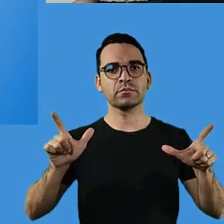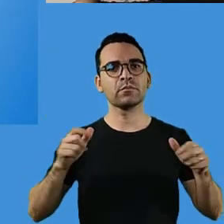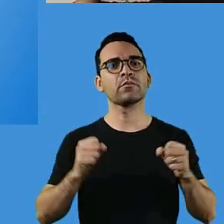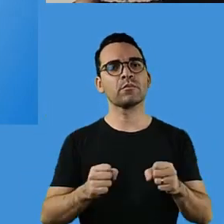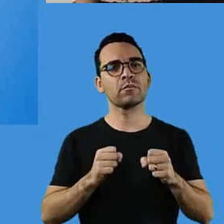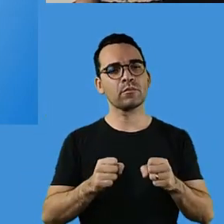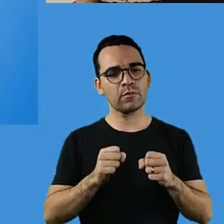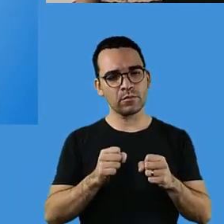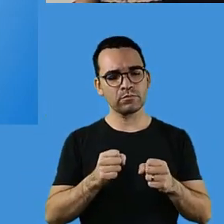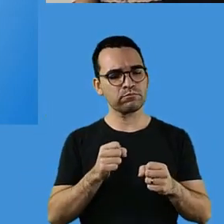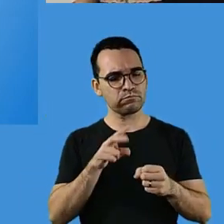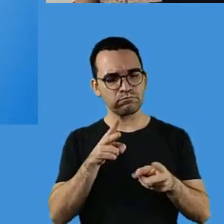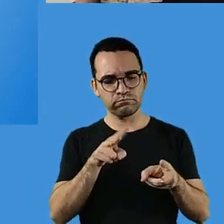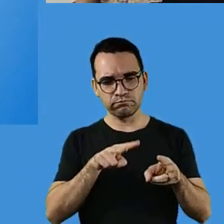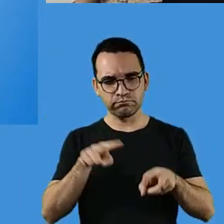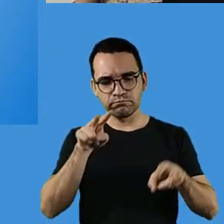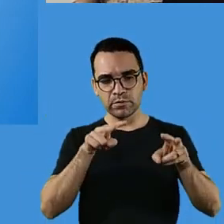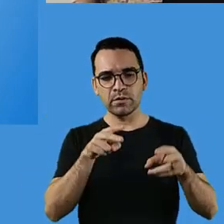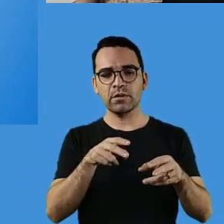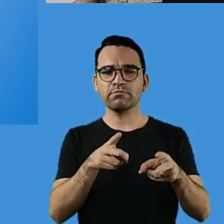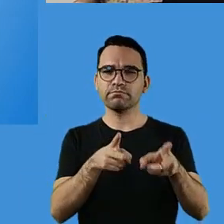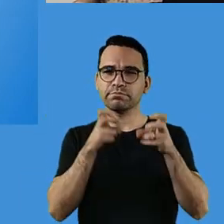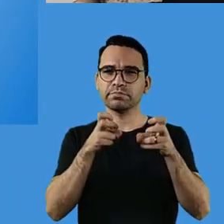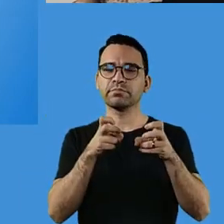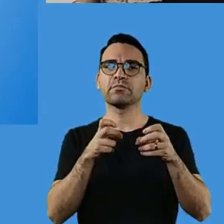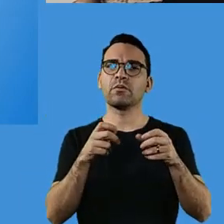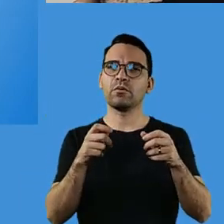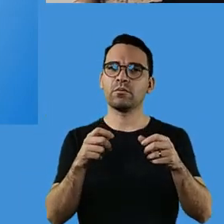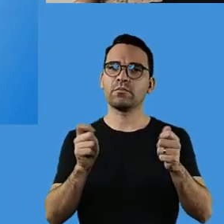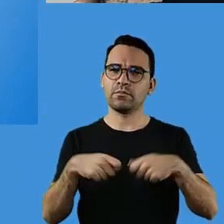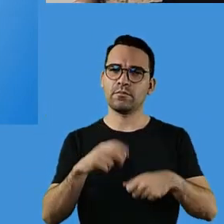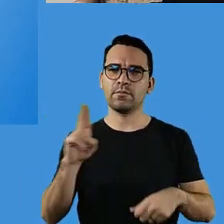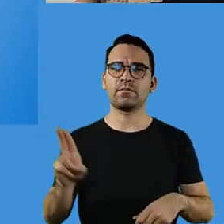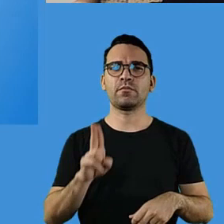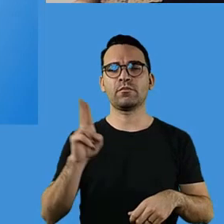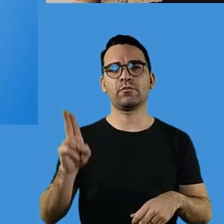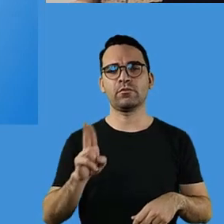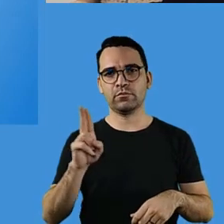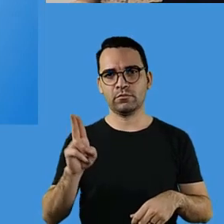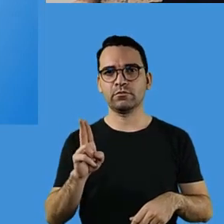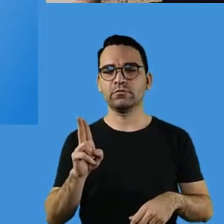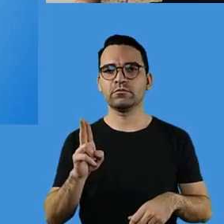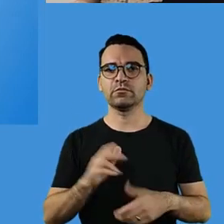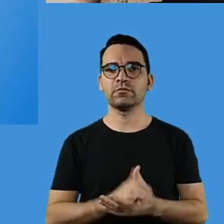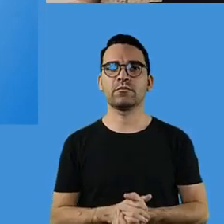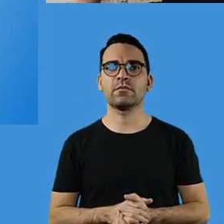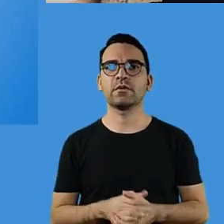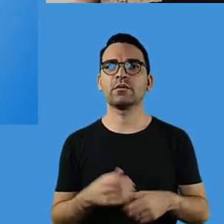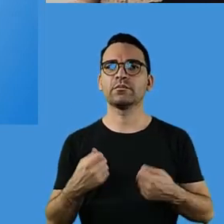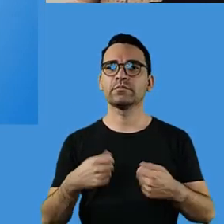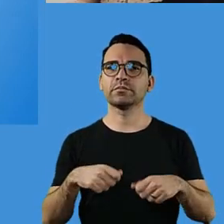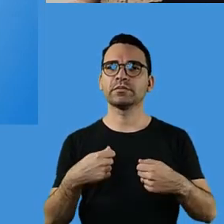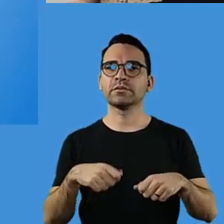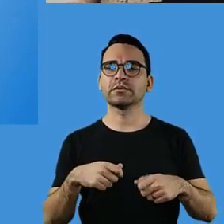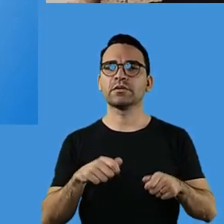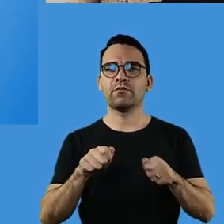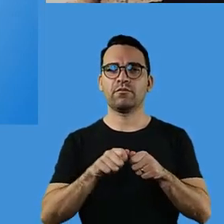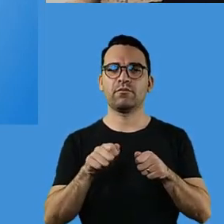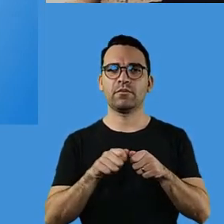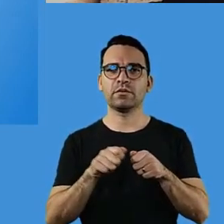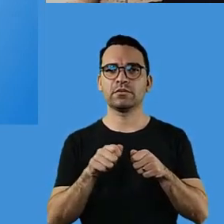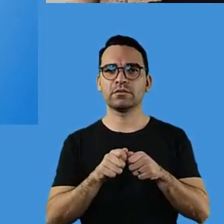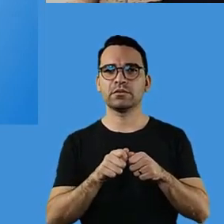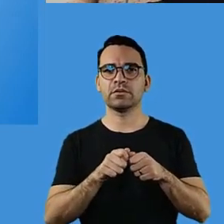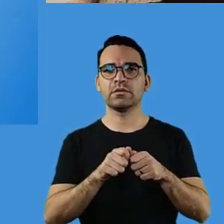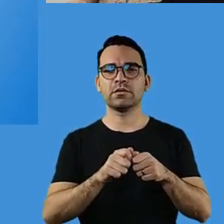essa plataforma aí. Vocês precisam inicialmente realizar o cadastro, fazendo